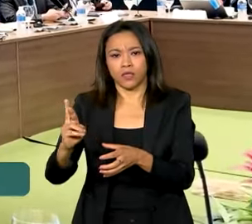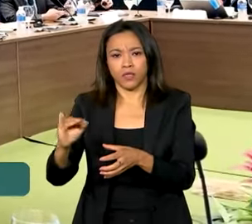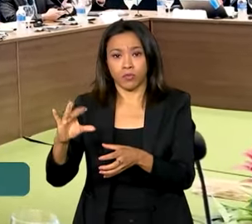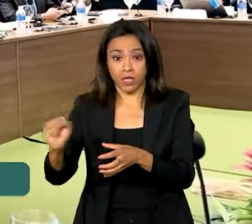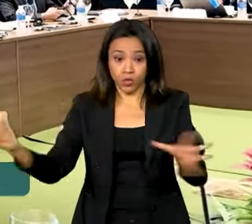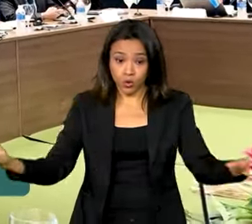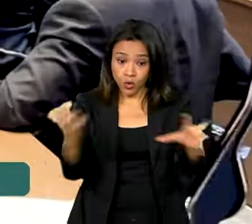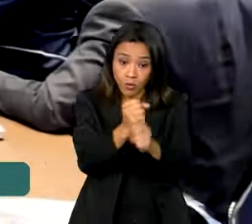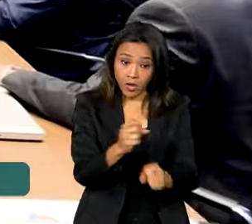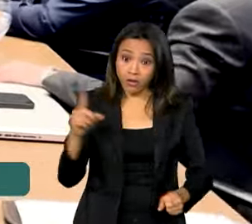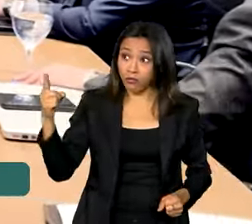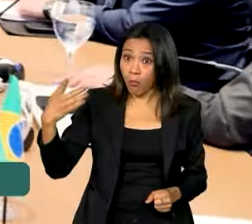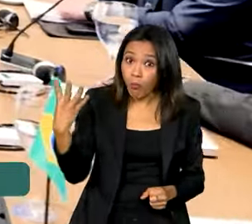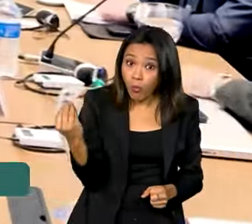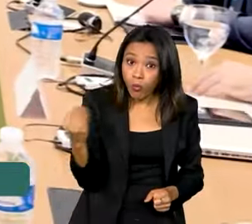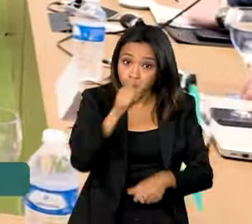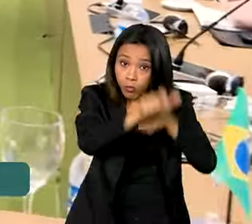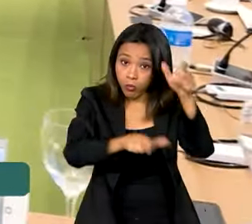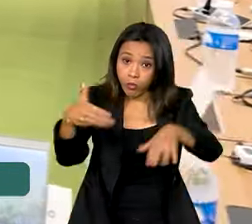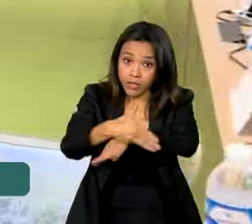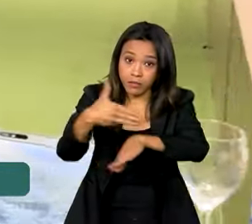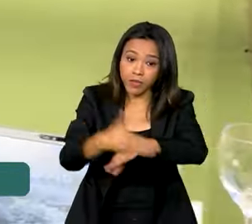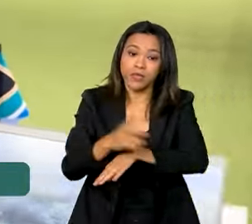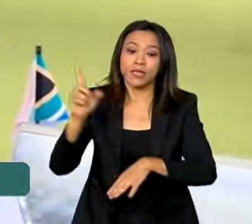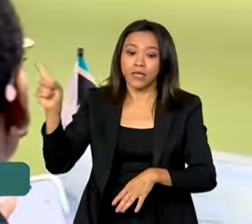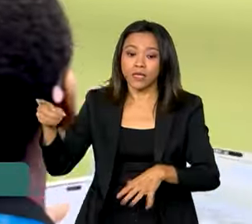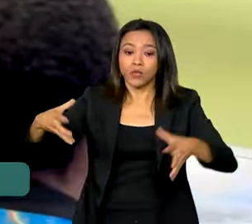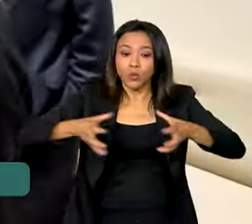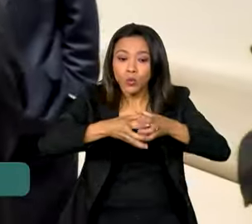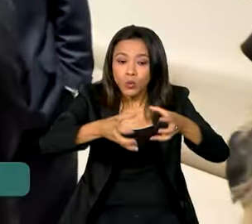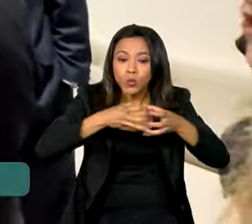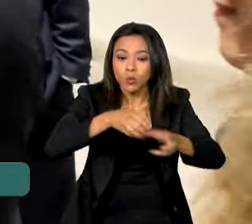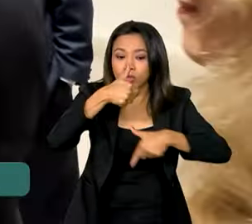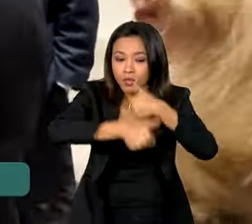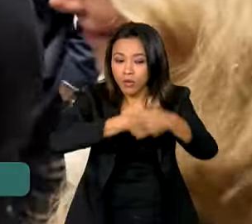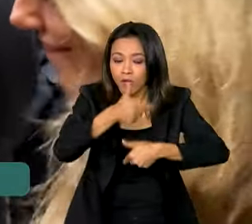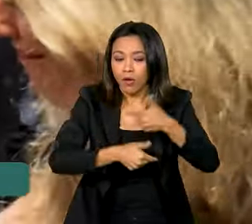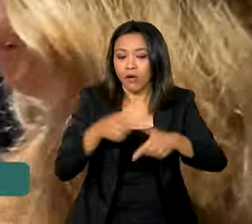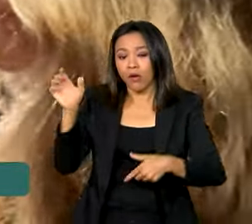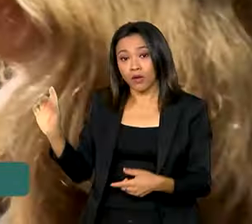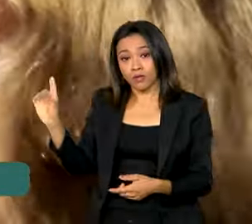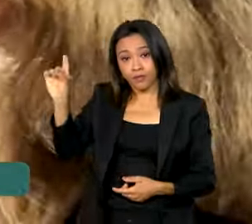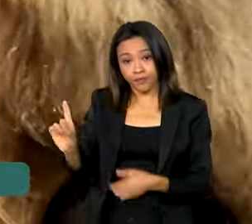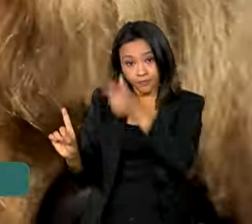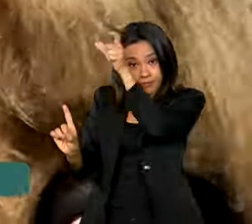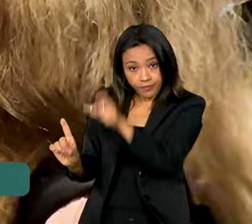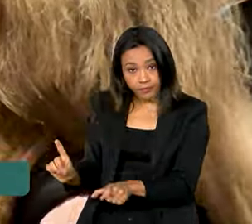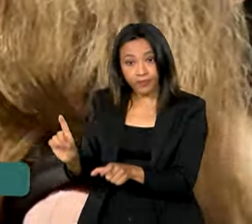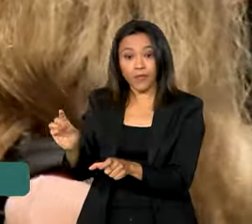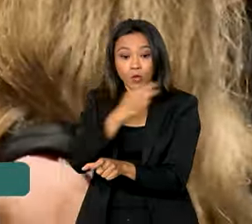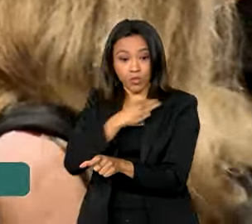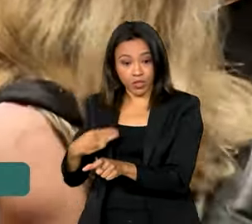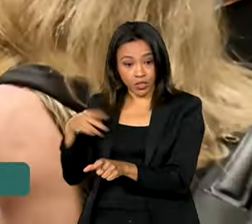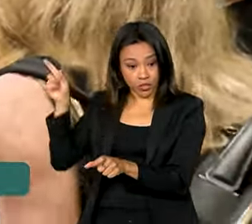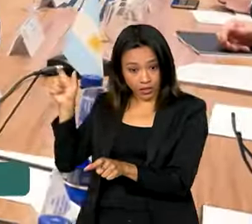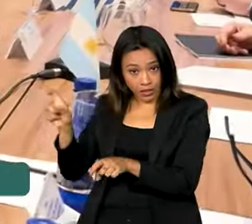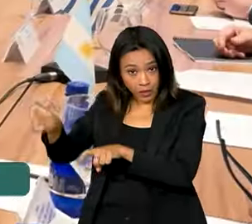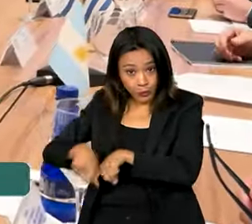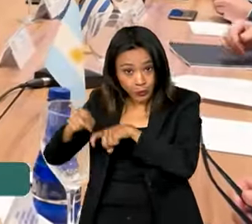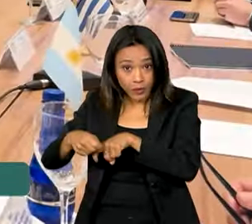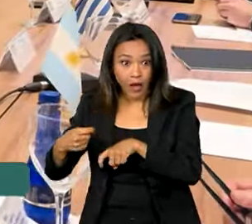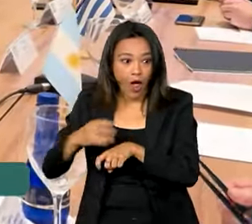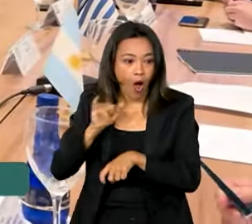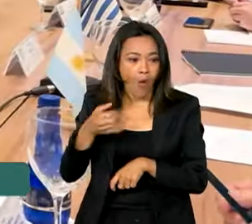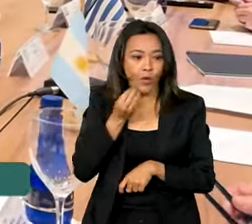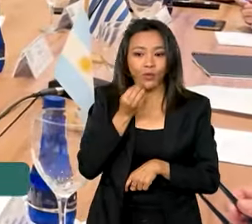presentes no evento. Além das reuniões do Grupo de Trabalho, o ministro da Agricultura está aproveitando a oportunidade para tratar de